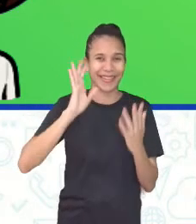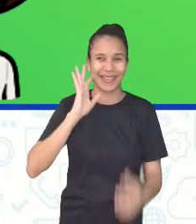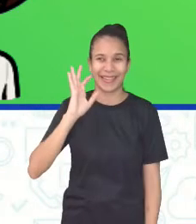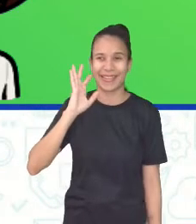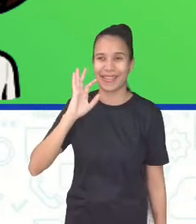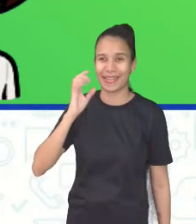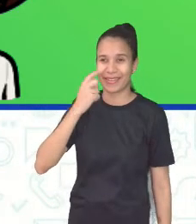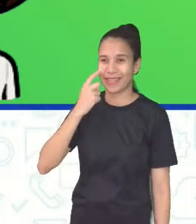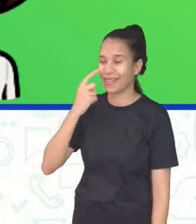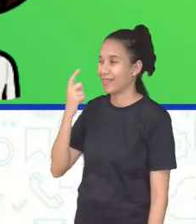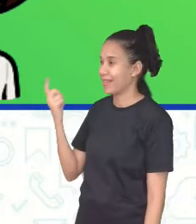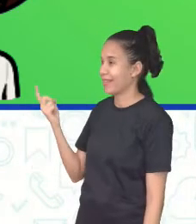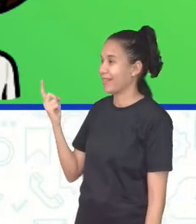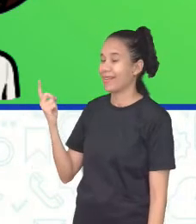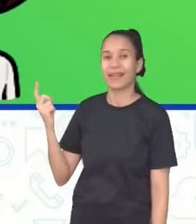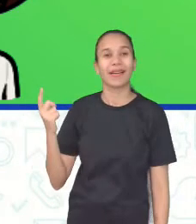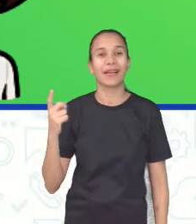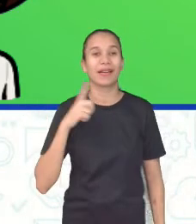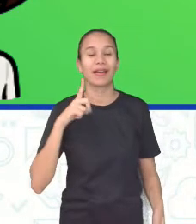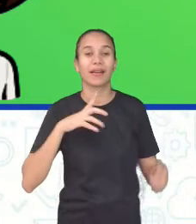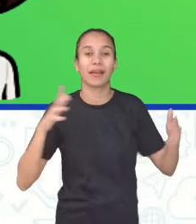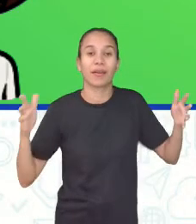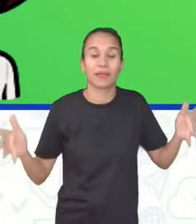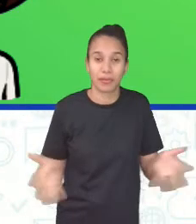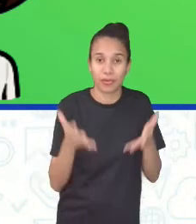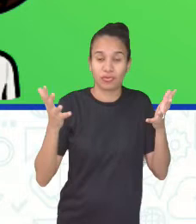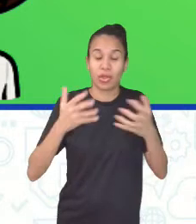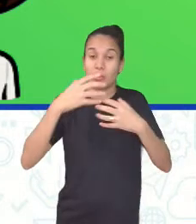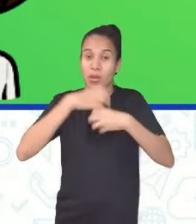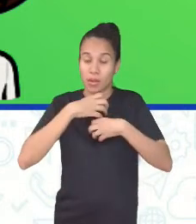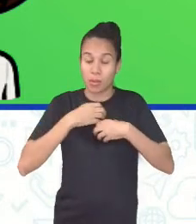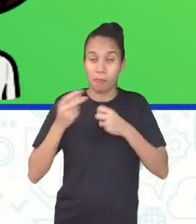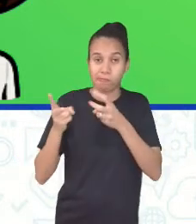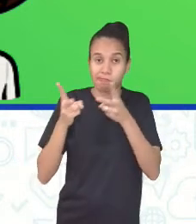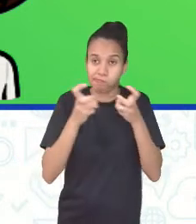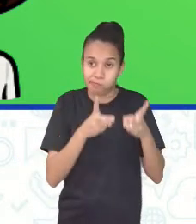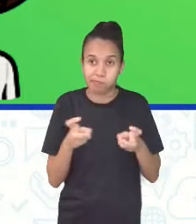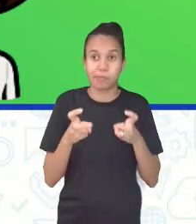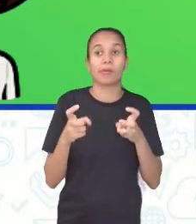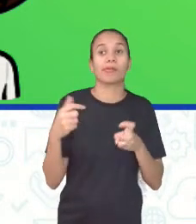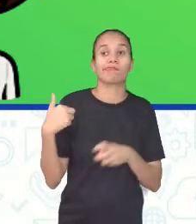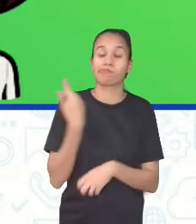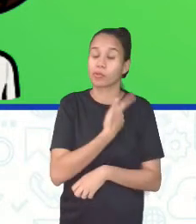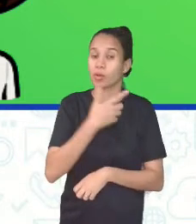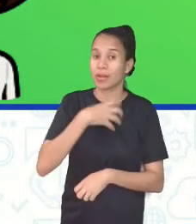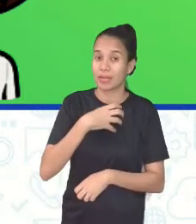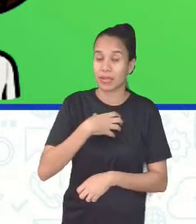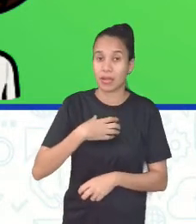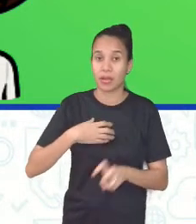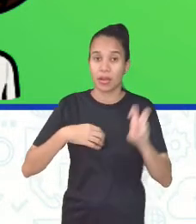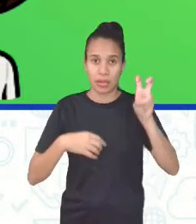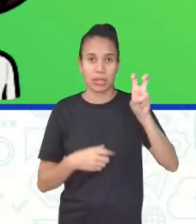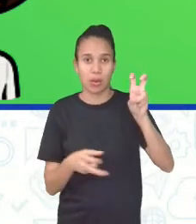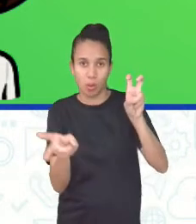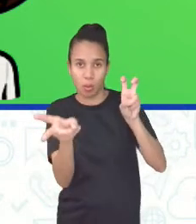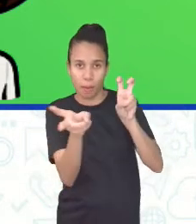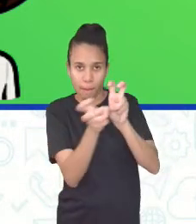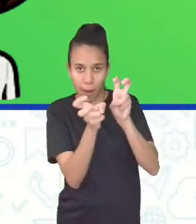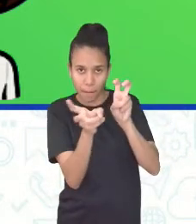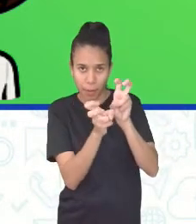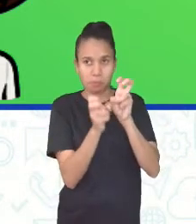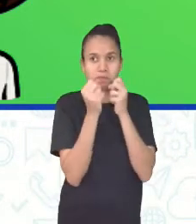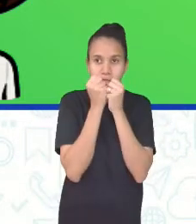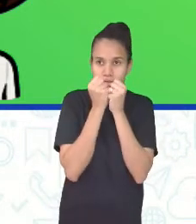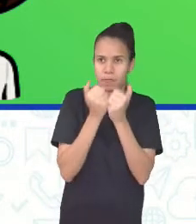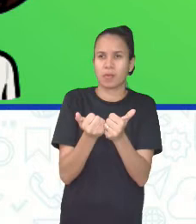aí, Jonas. Os estímulos sensoriais nos chegam através dos cinco sentidos. Tudo